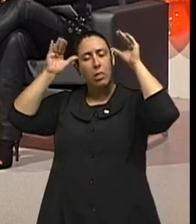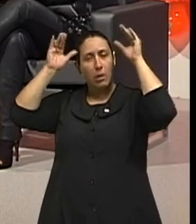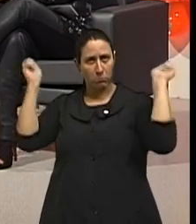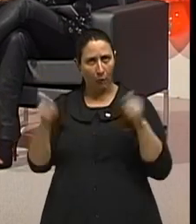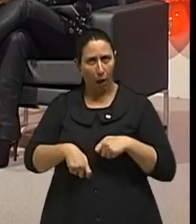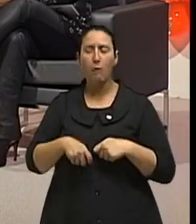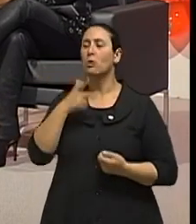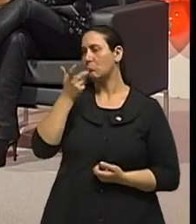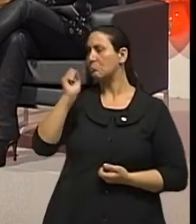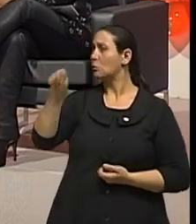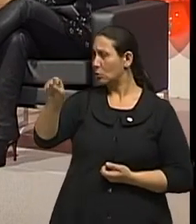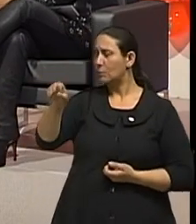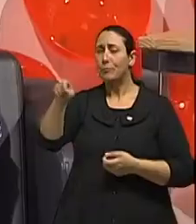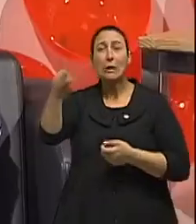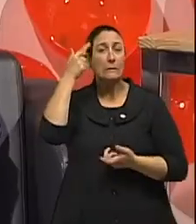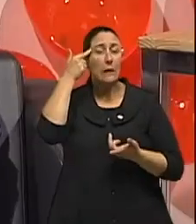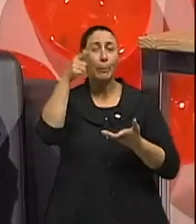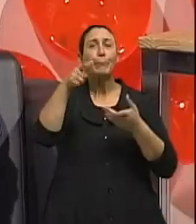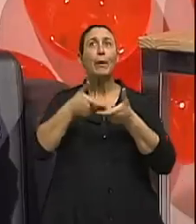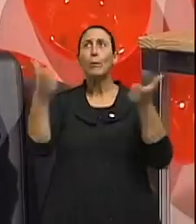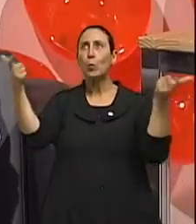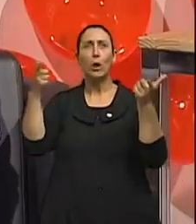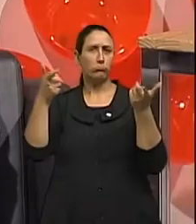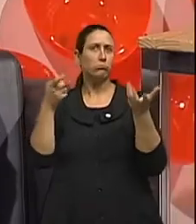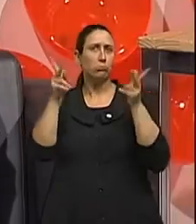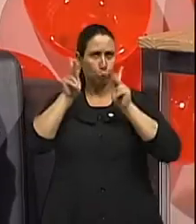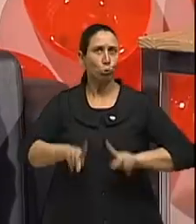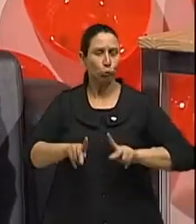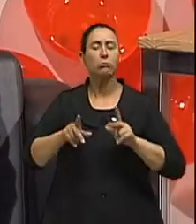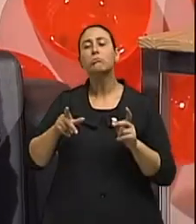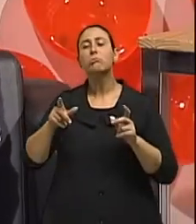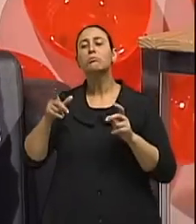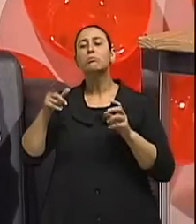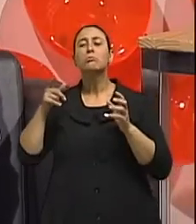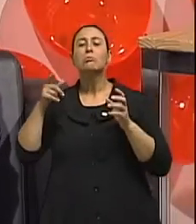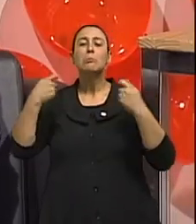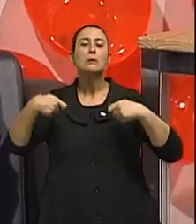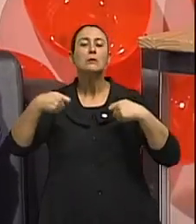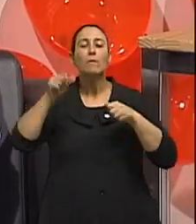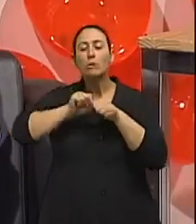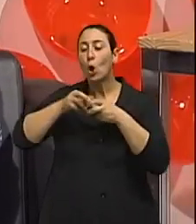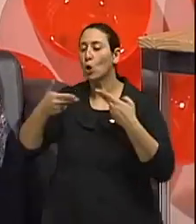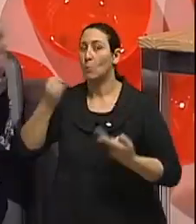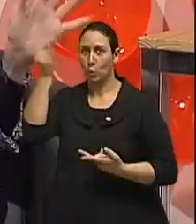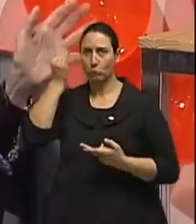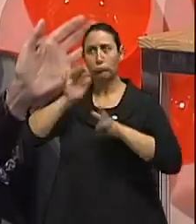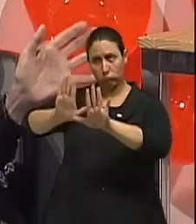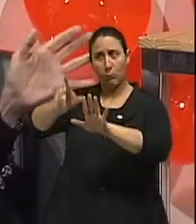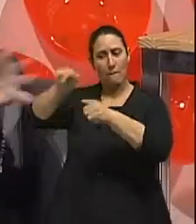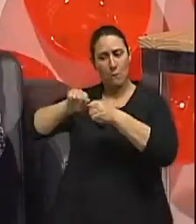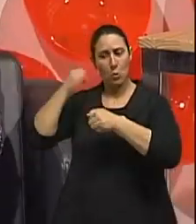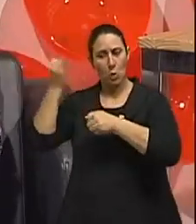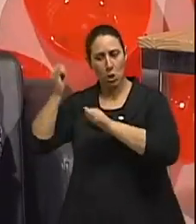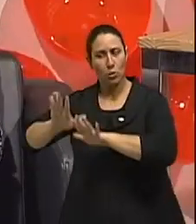democrático, né? Nós temos tempo para fazer aquelas coisas que são importantes para nós. Então, as outras a gente